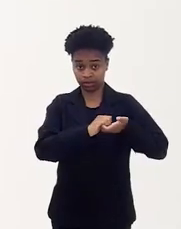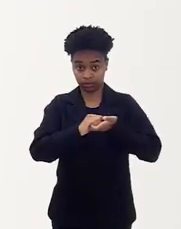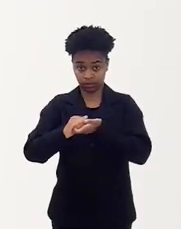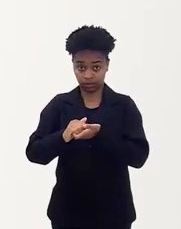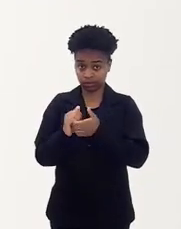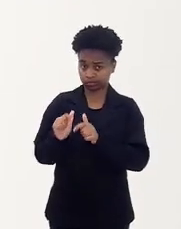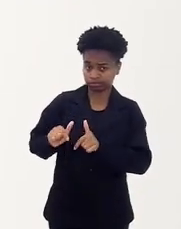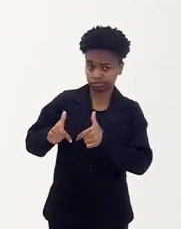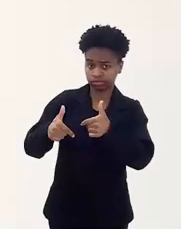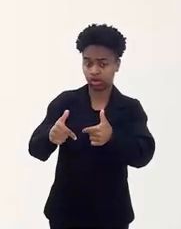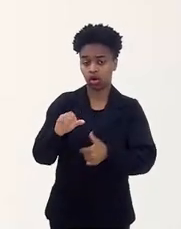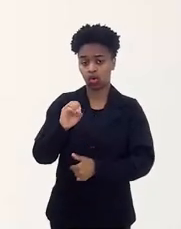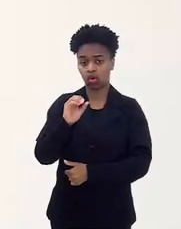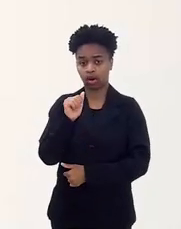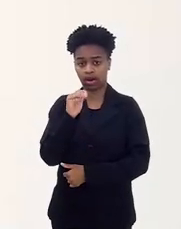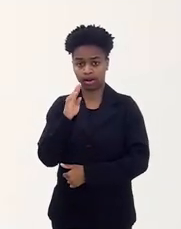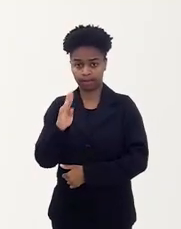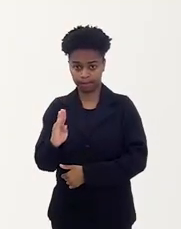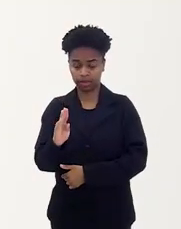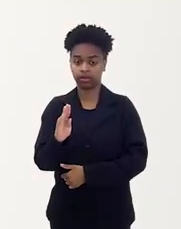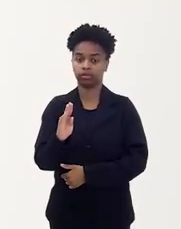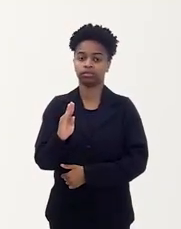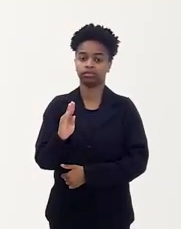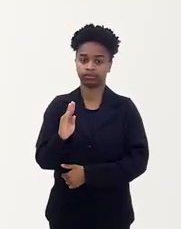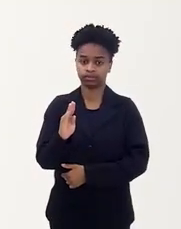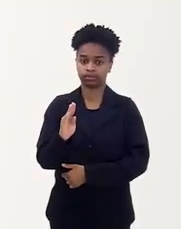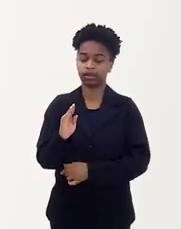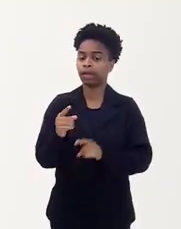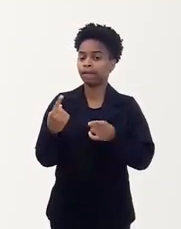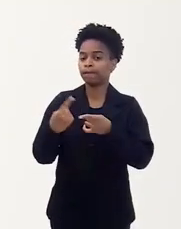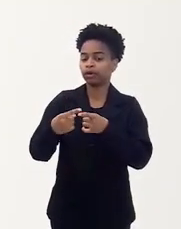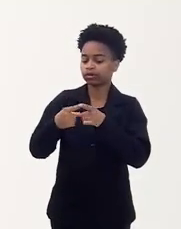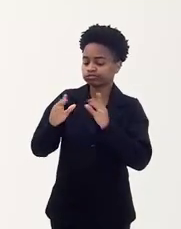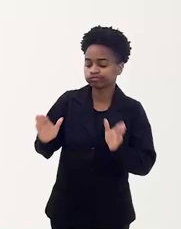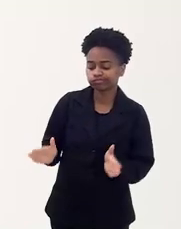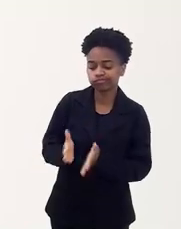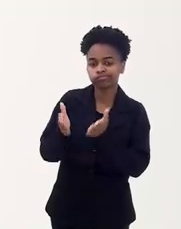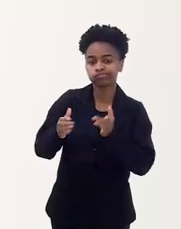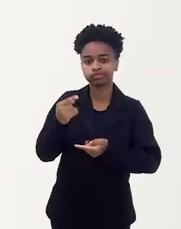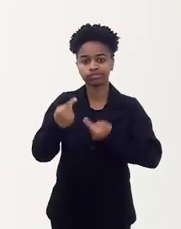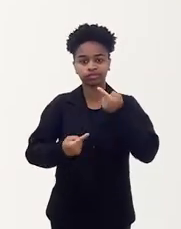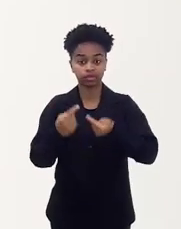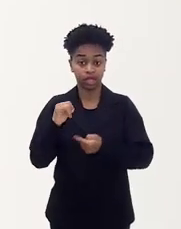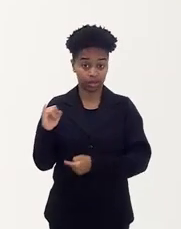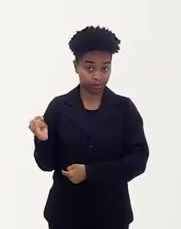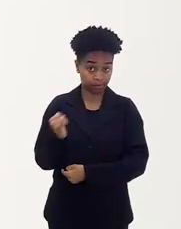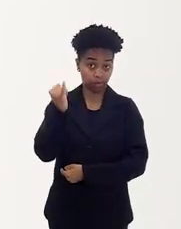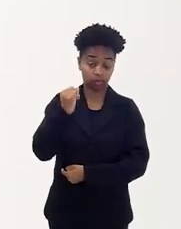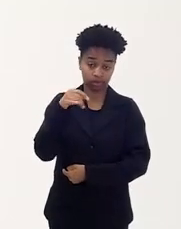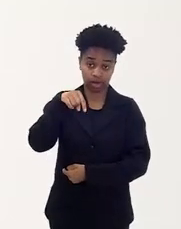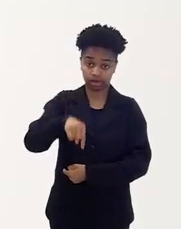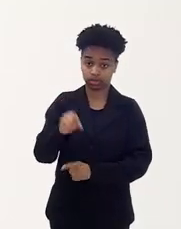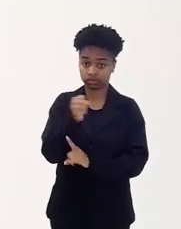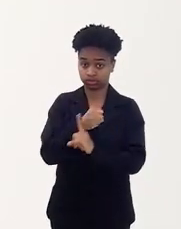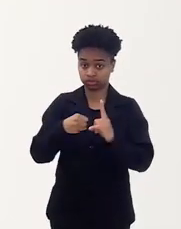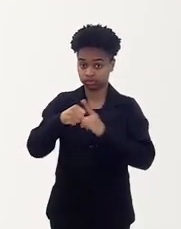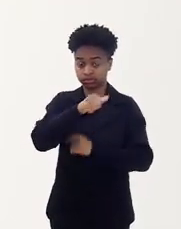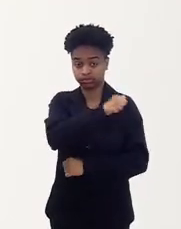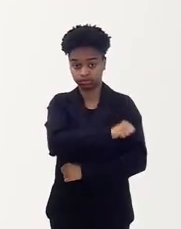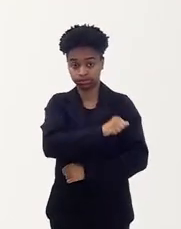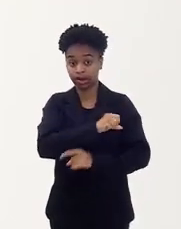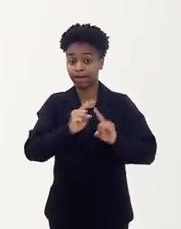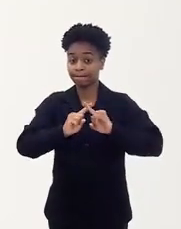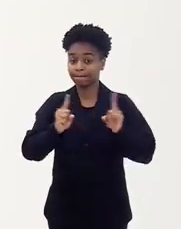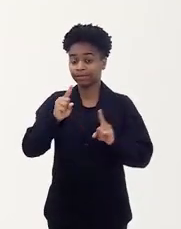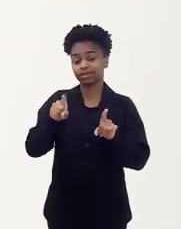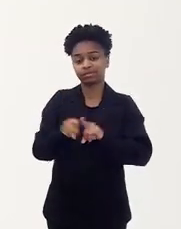a iniciativa da Ordem dos Advogados do Brasil, em promover debates que são tão importantes para a sociedade fluminense, mas